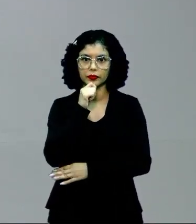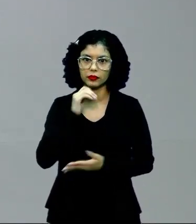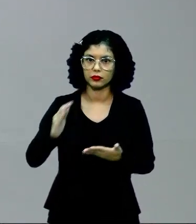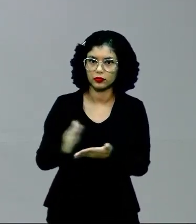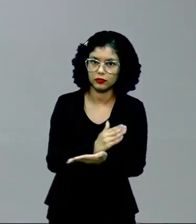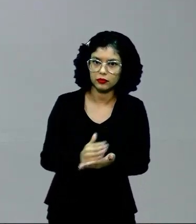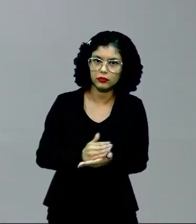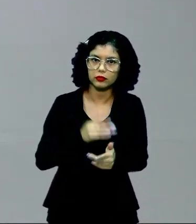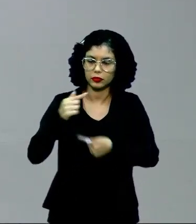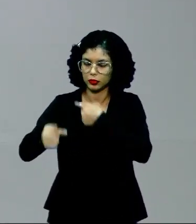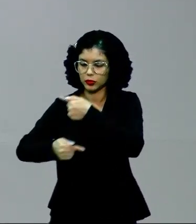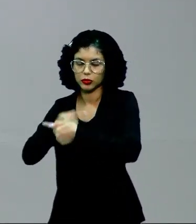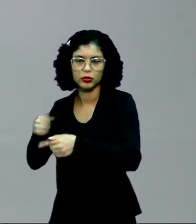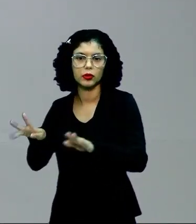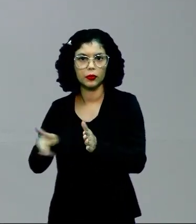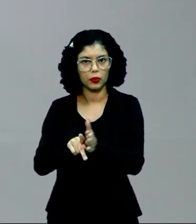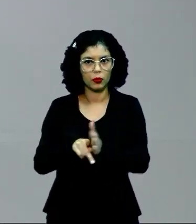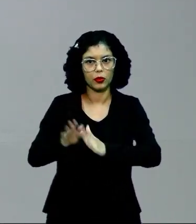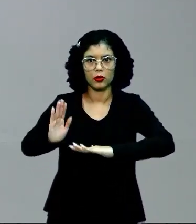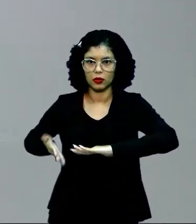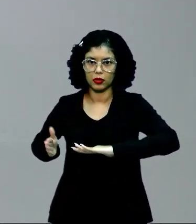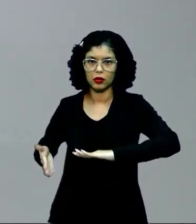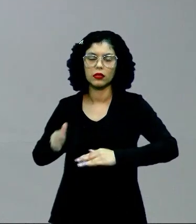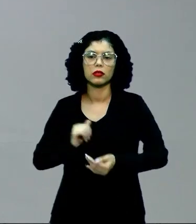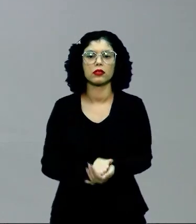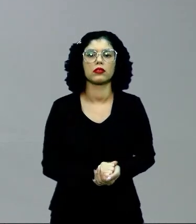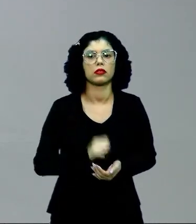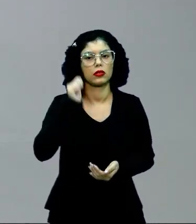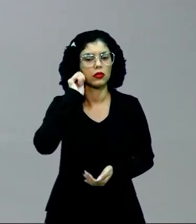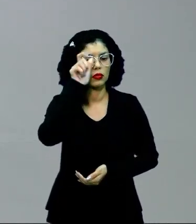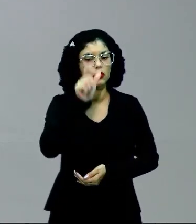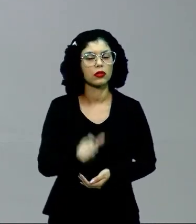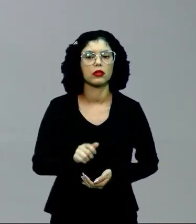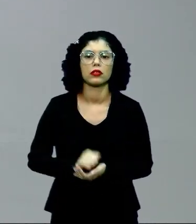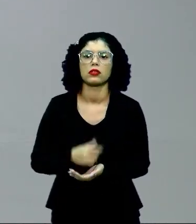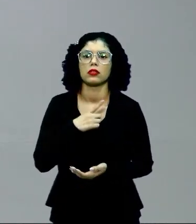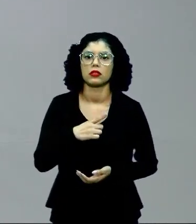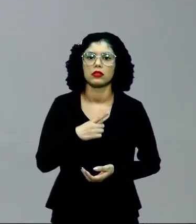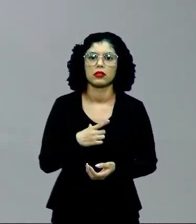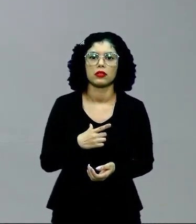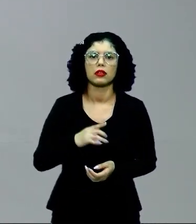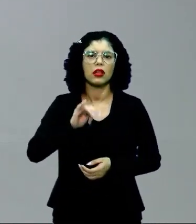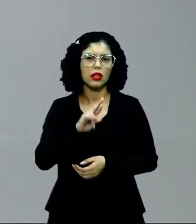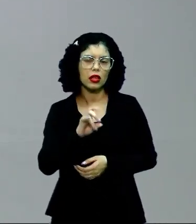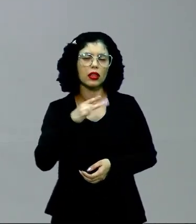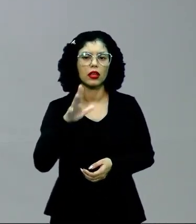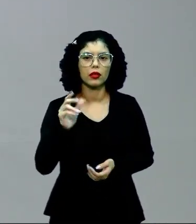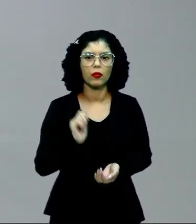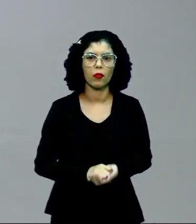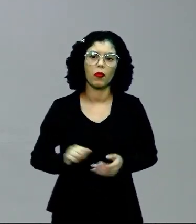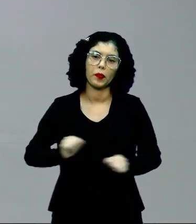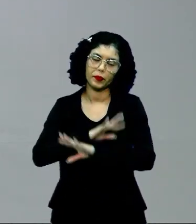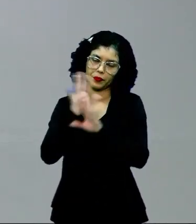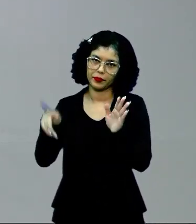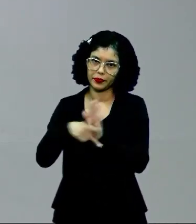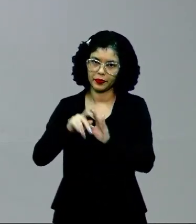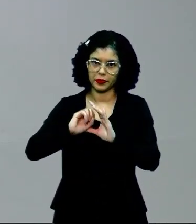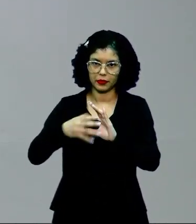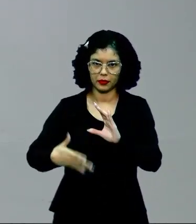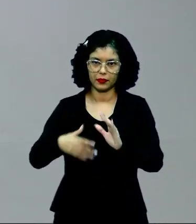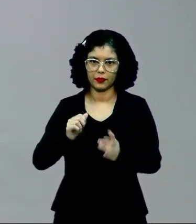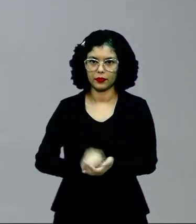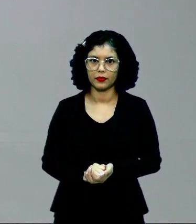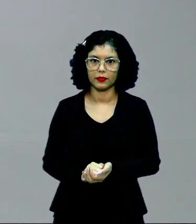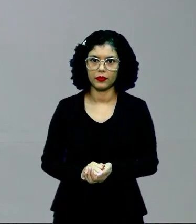algumas das gerações do modernismo, de alguns autores especificamente, nós vamos ter essa inquietação que é característica de todo